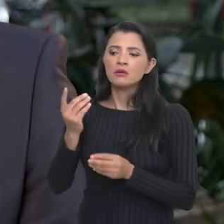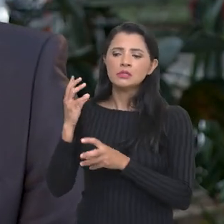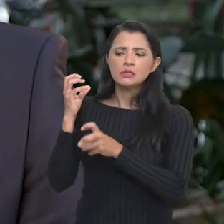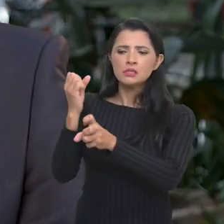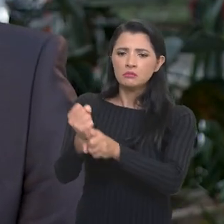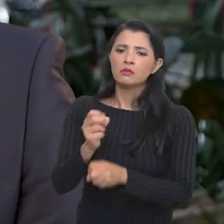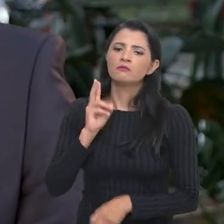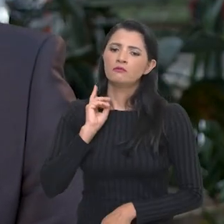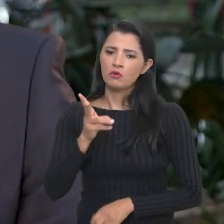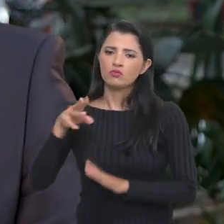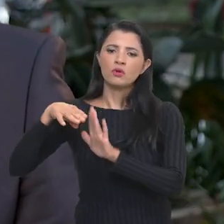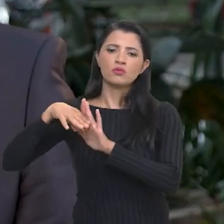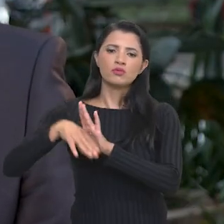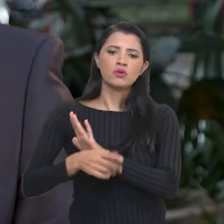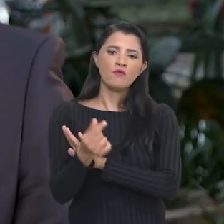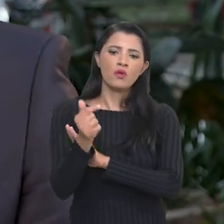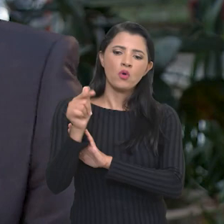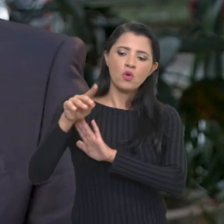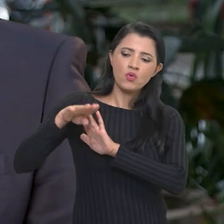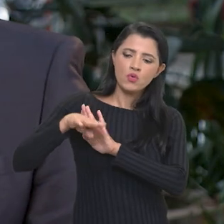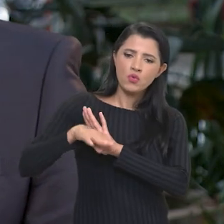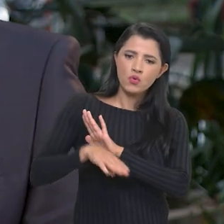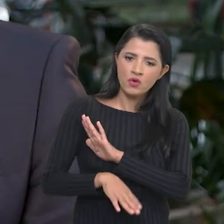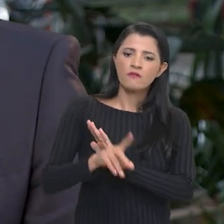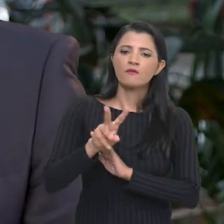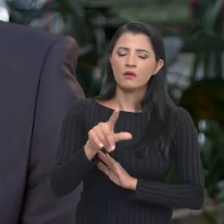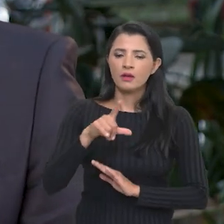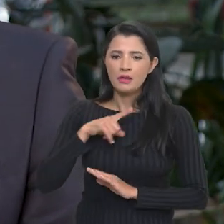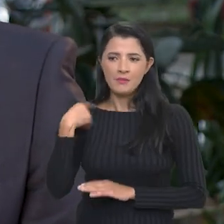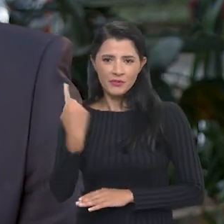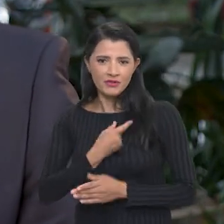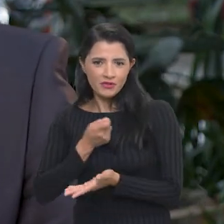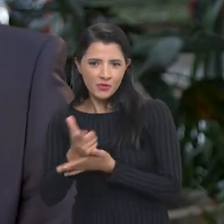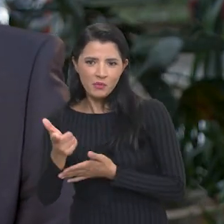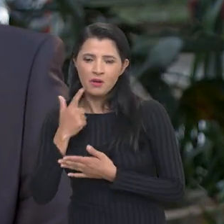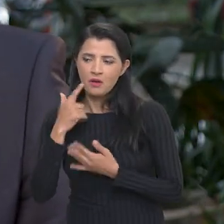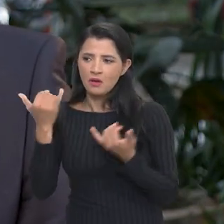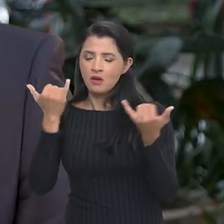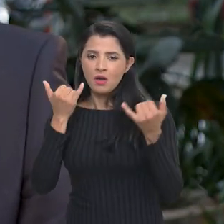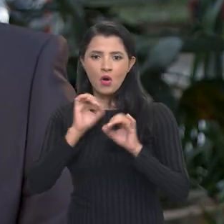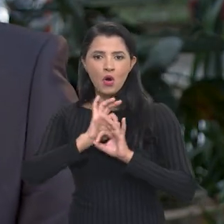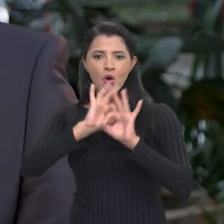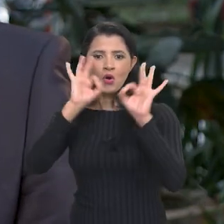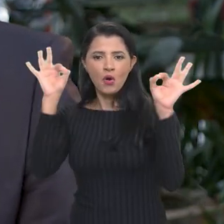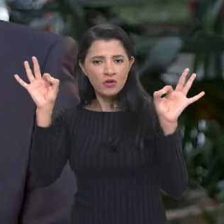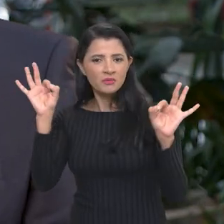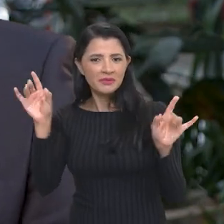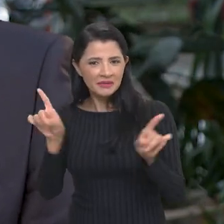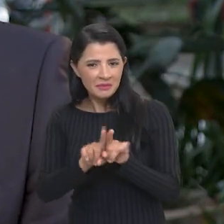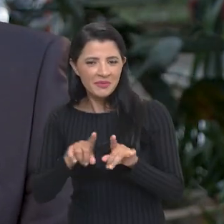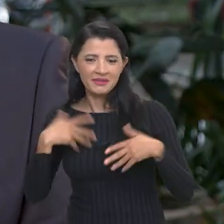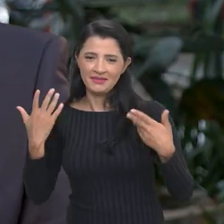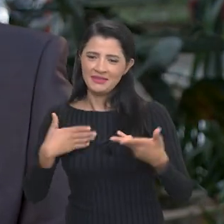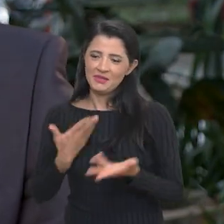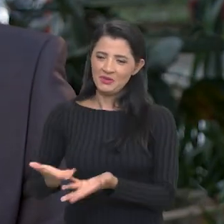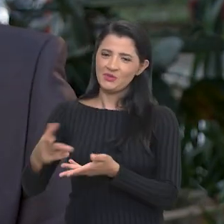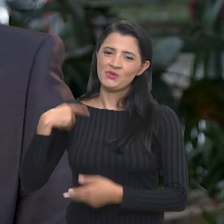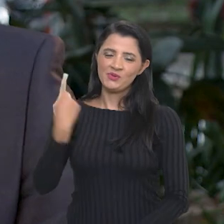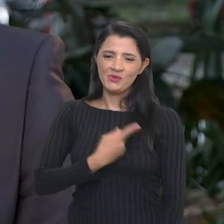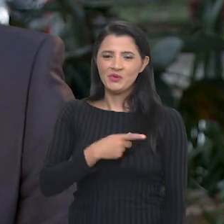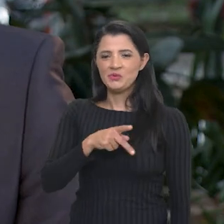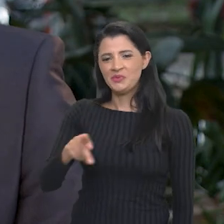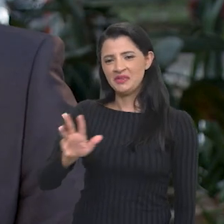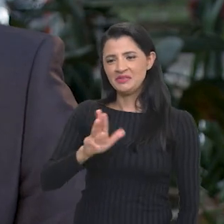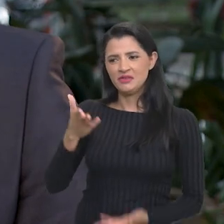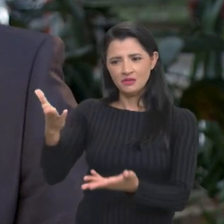Conab faz é que vai continuar caindo o preço. O que para os nossos consumidores é uma ótima notícia e certamente para a alegria também